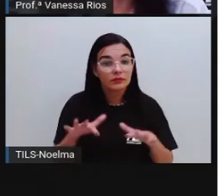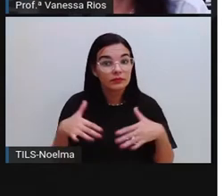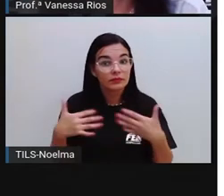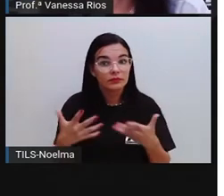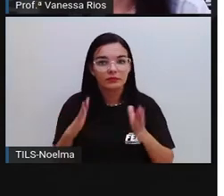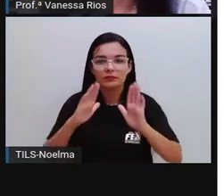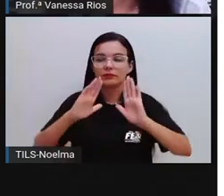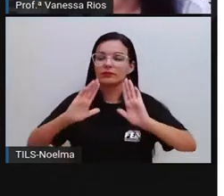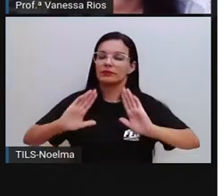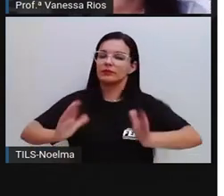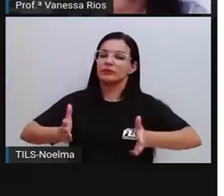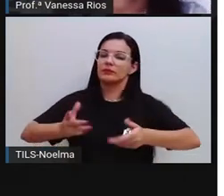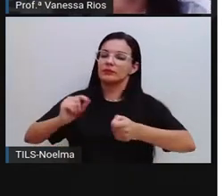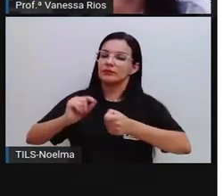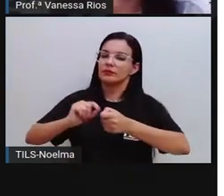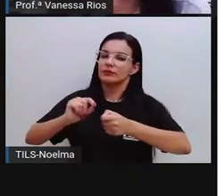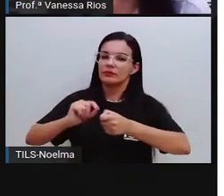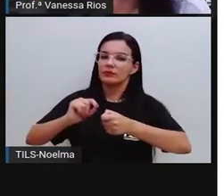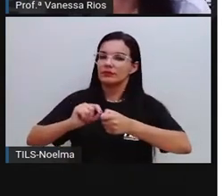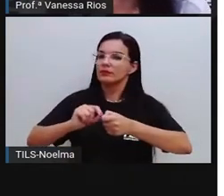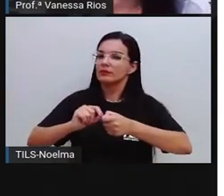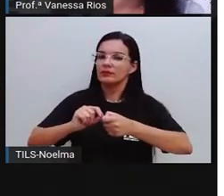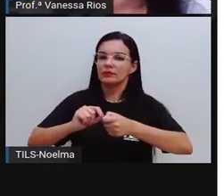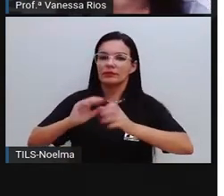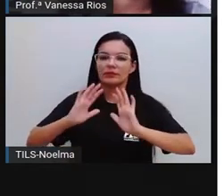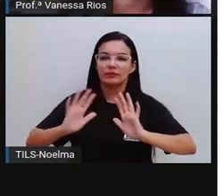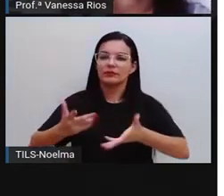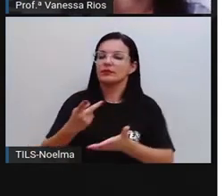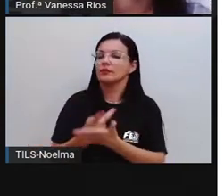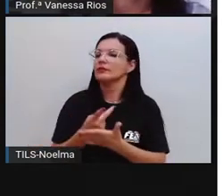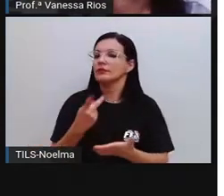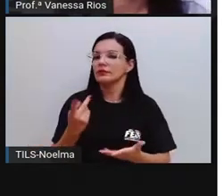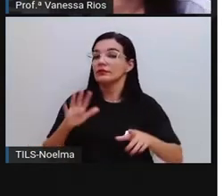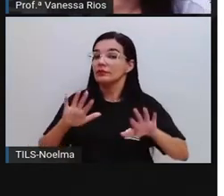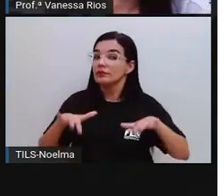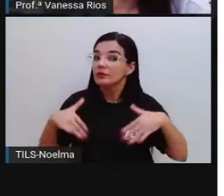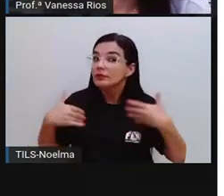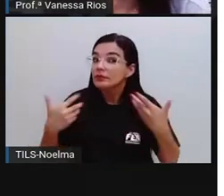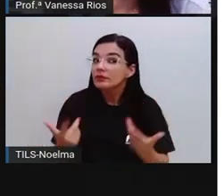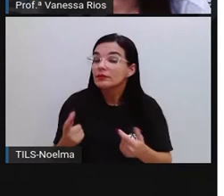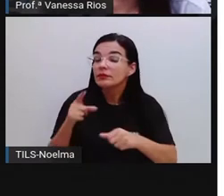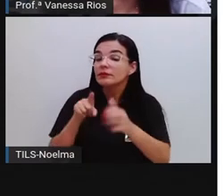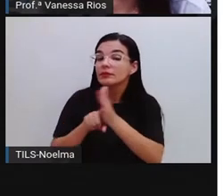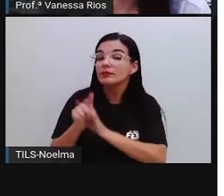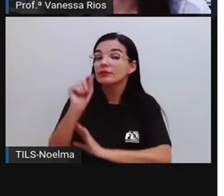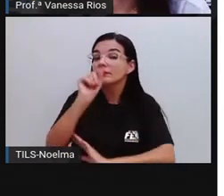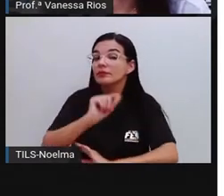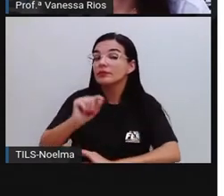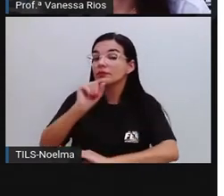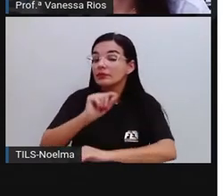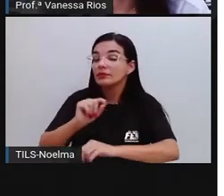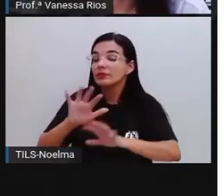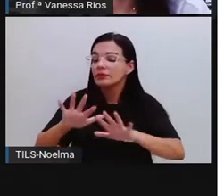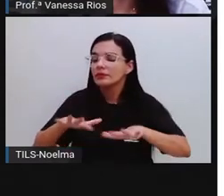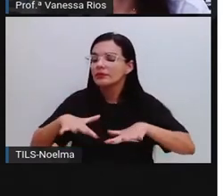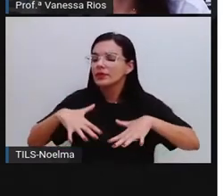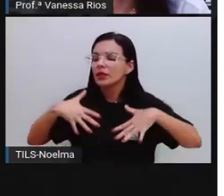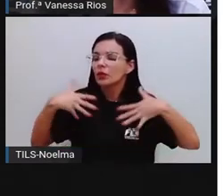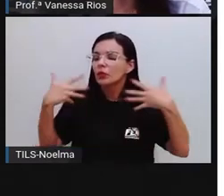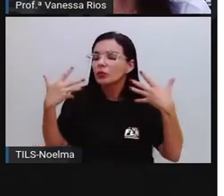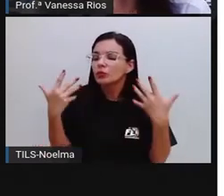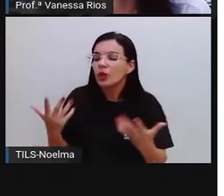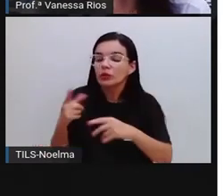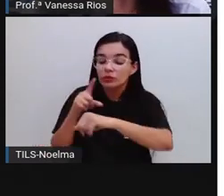são ações já realizadas, que já aconteceram. Então, a pergunta lá que inicia essa página,